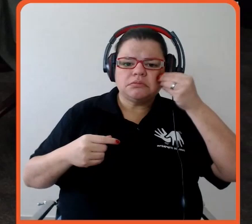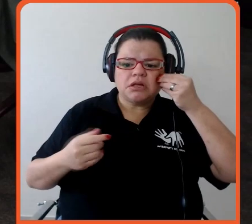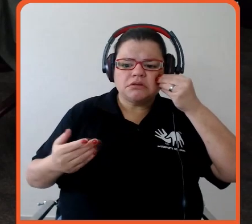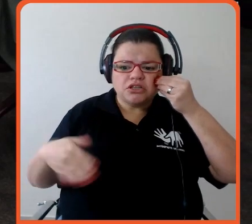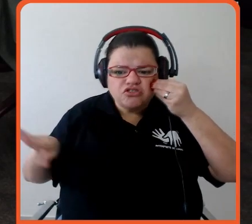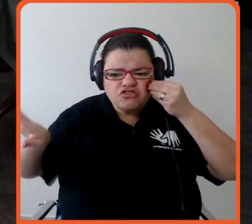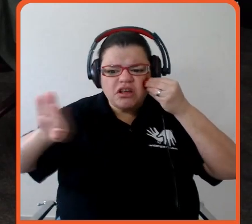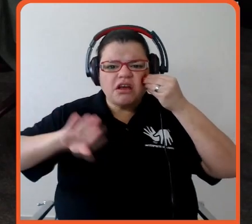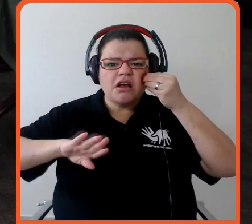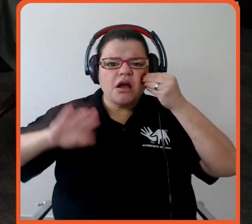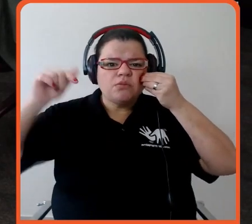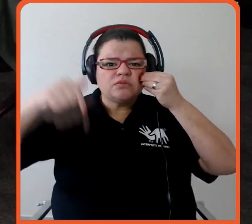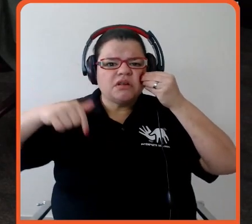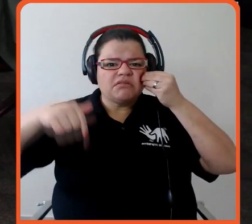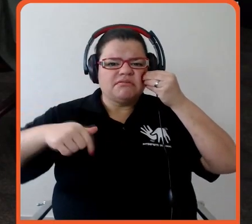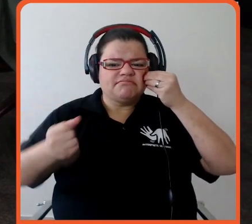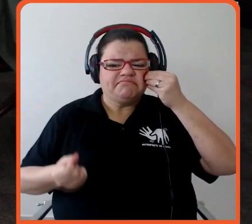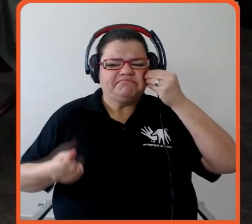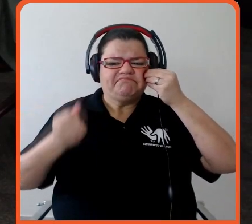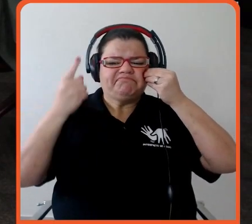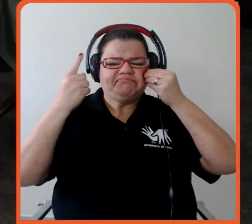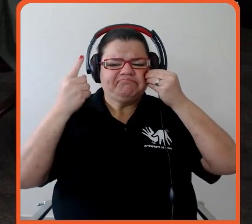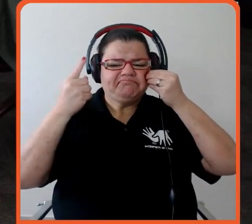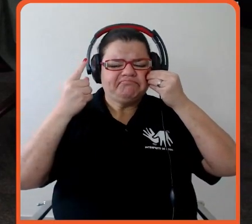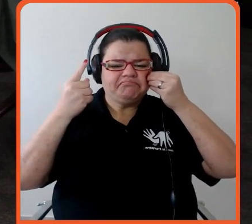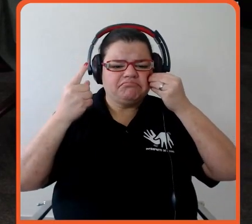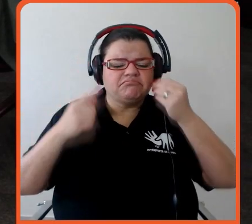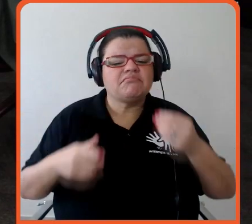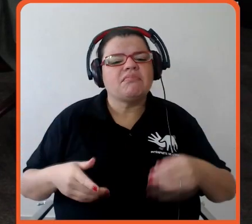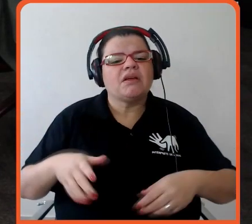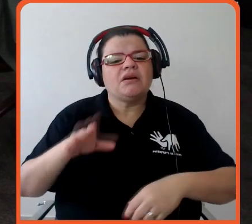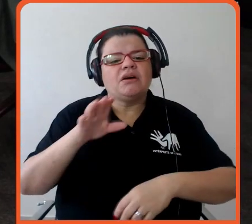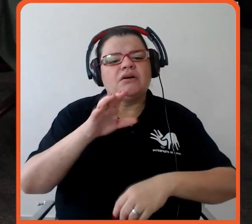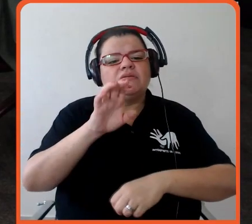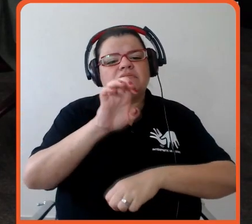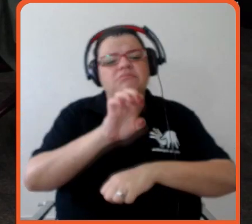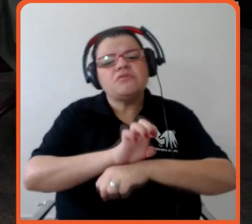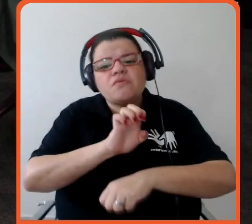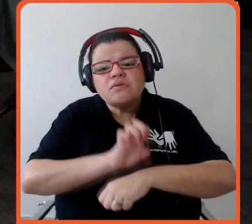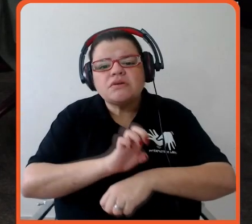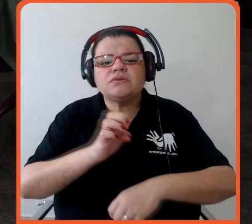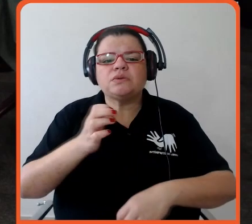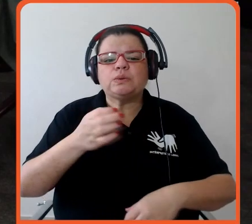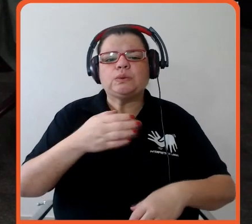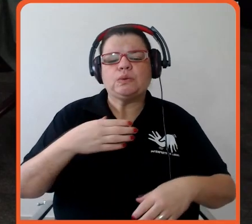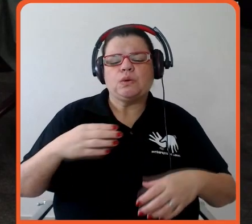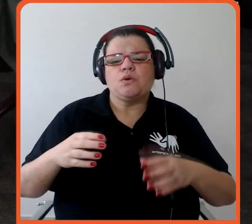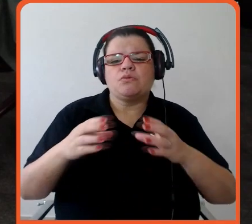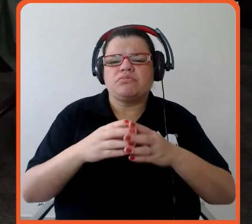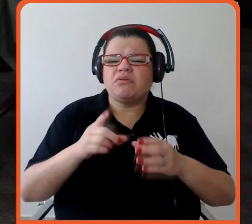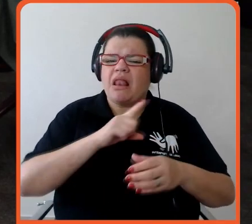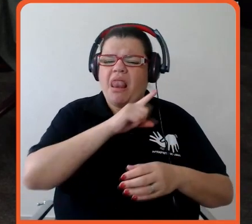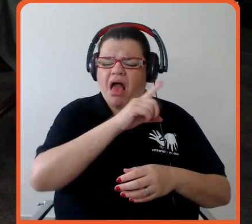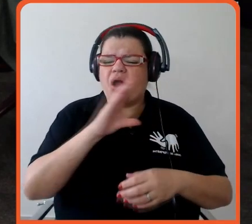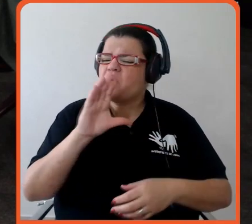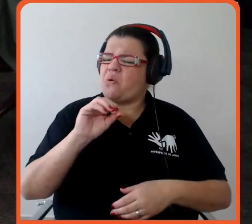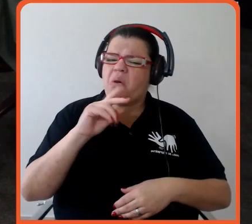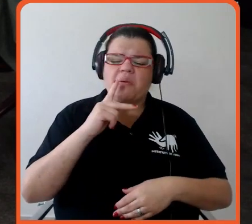Estado fique atento, né? A COP em si, plural, rica, movimento cívico extraordinário.